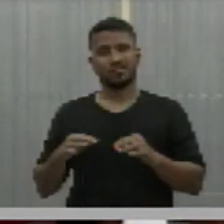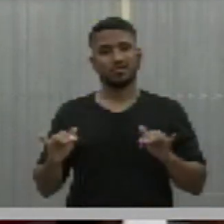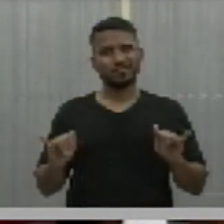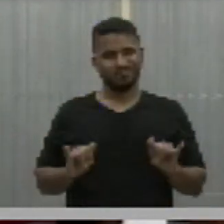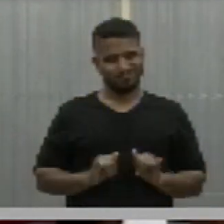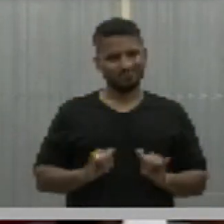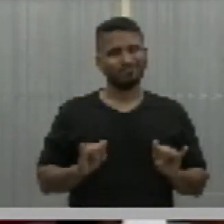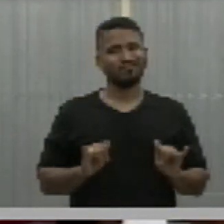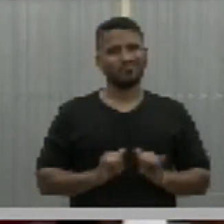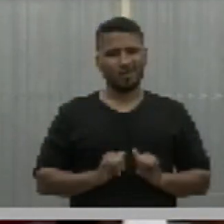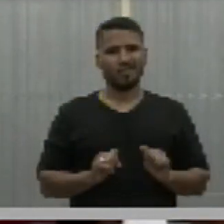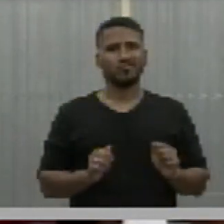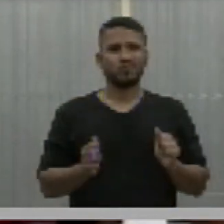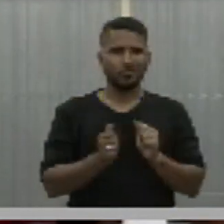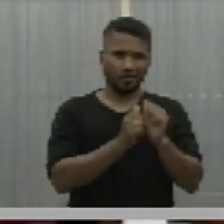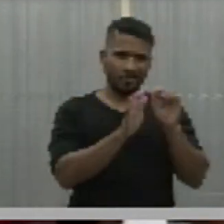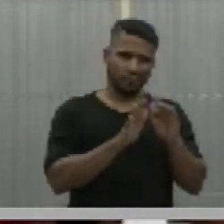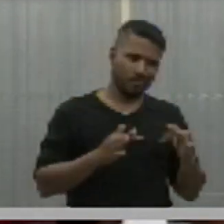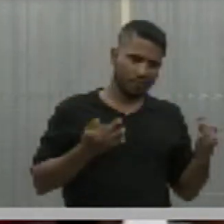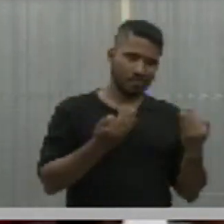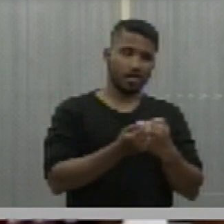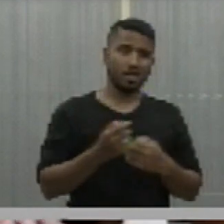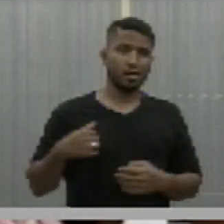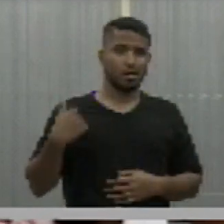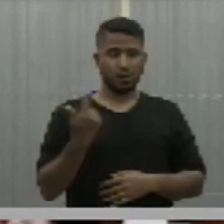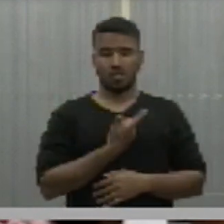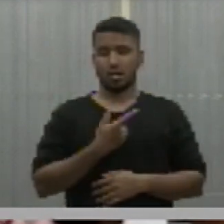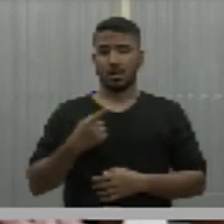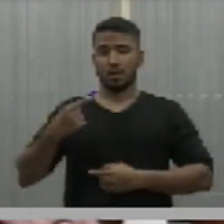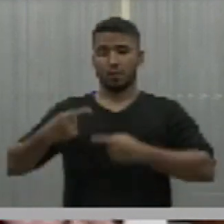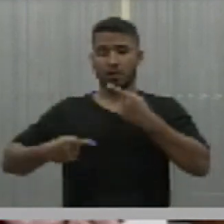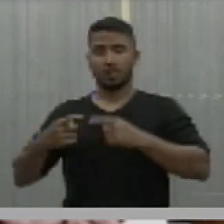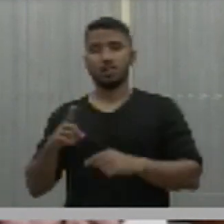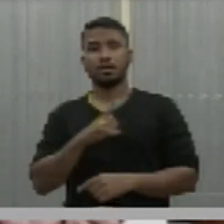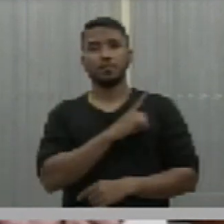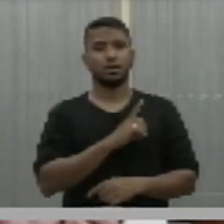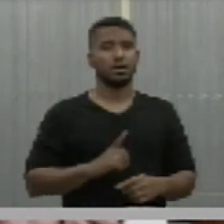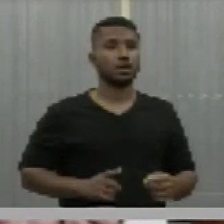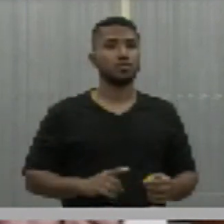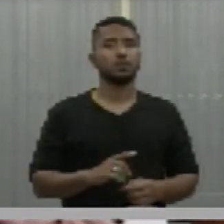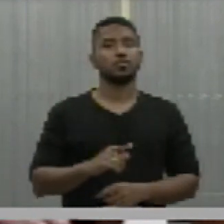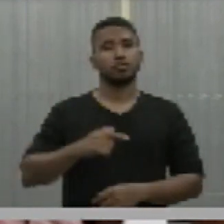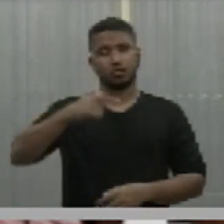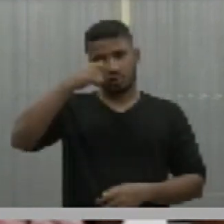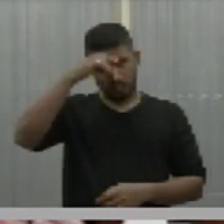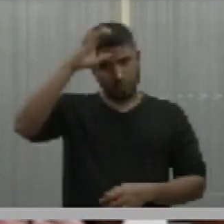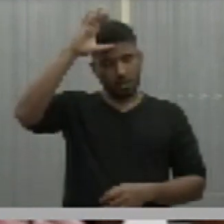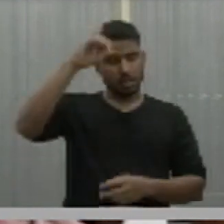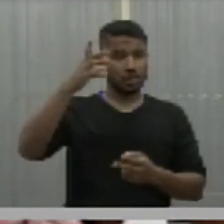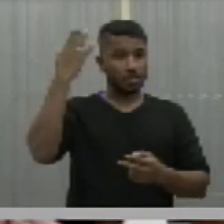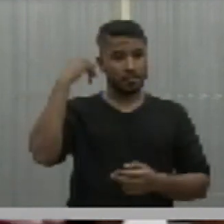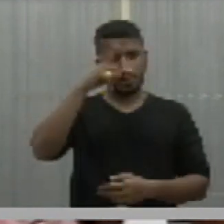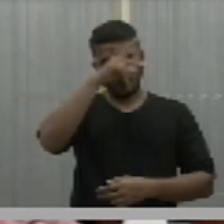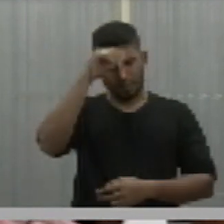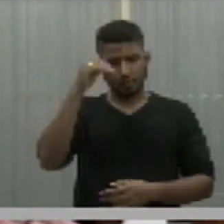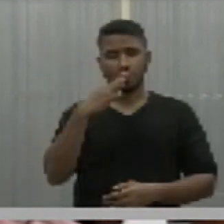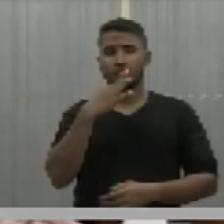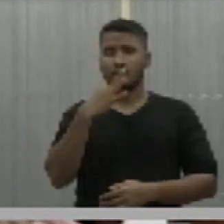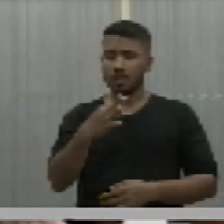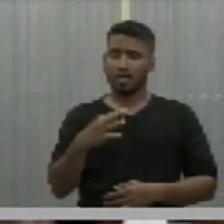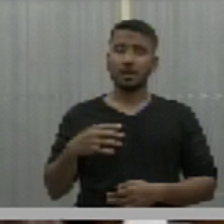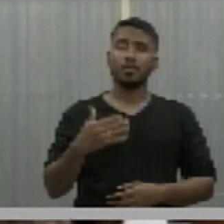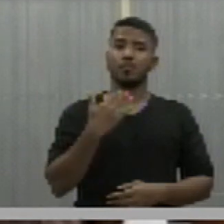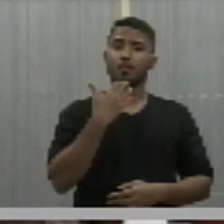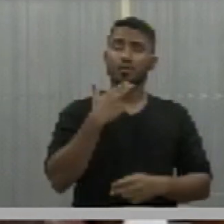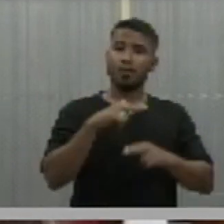pacientes, dos familiares e de nós que somos da política. Doutor Gil Carlos também, que foi prefeito, também conhece isso. Então, esse é o sentido. Eu